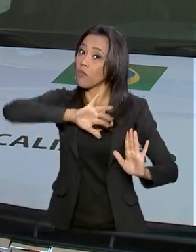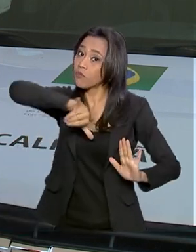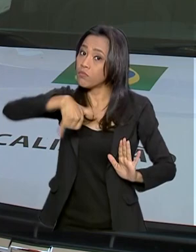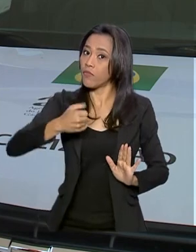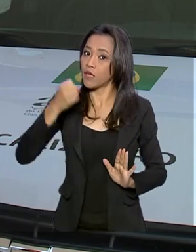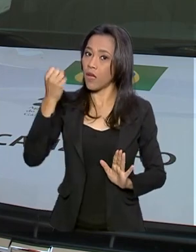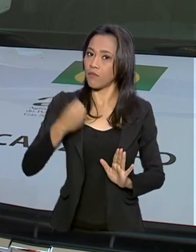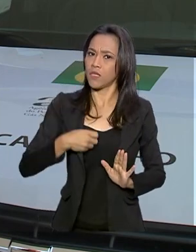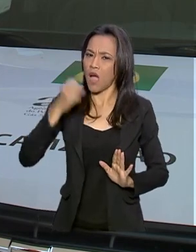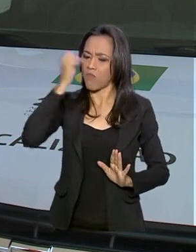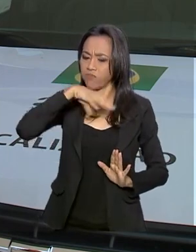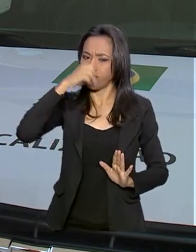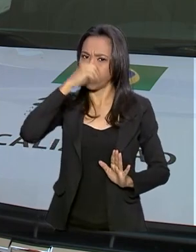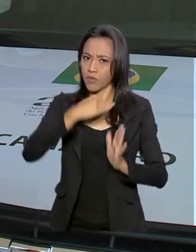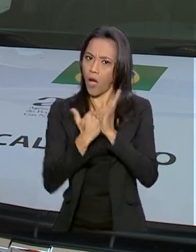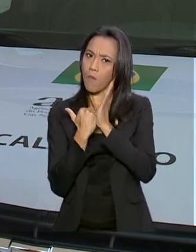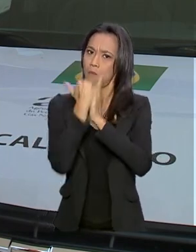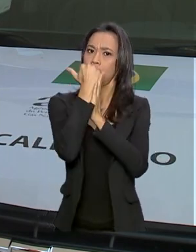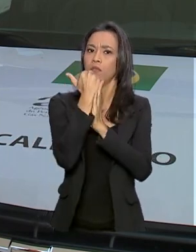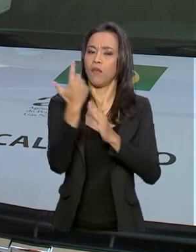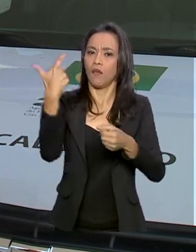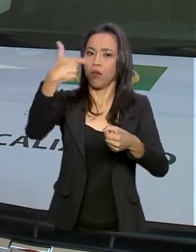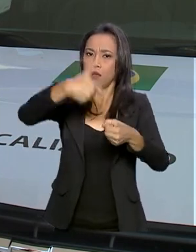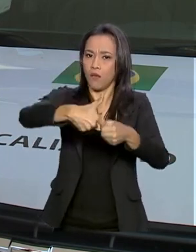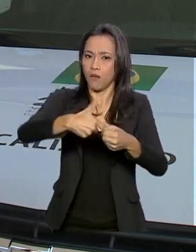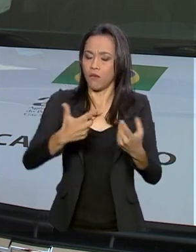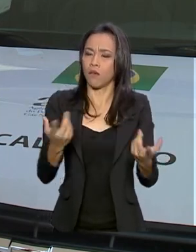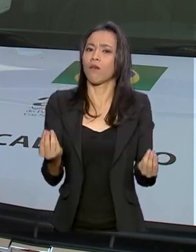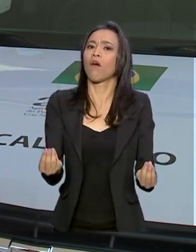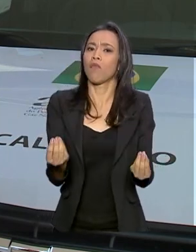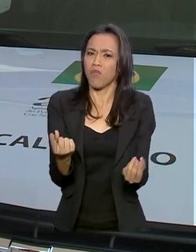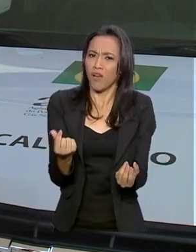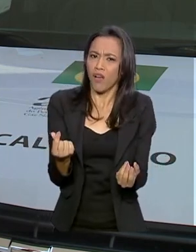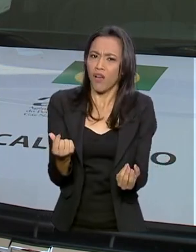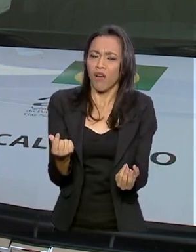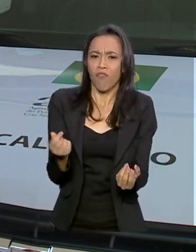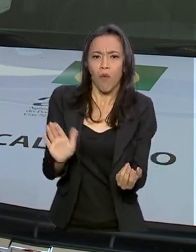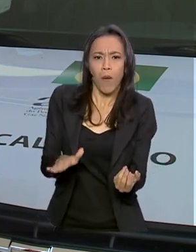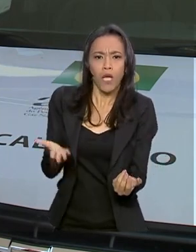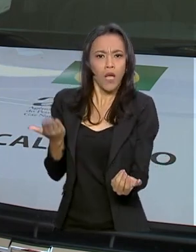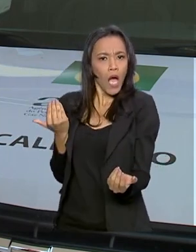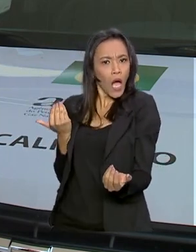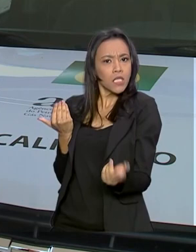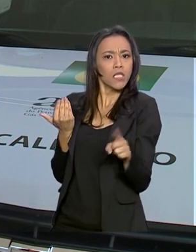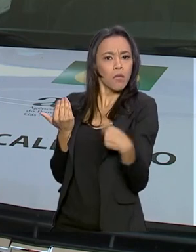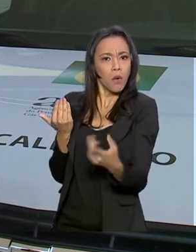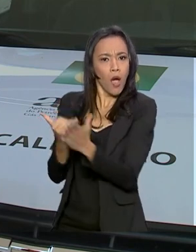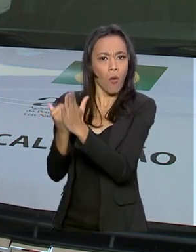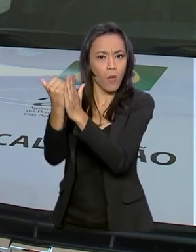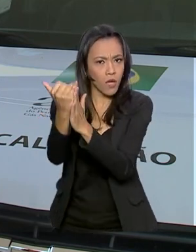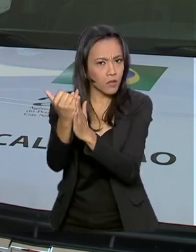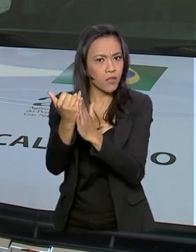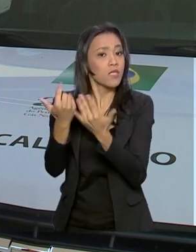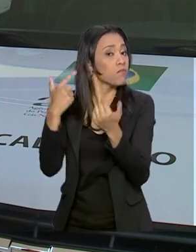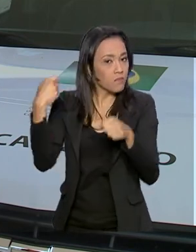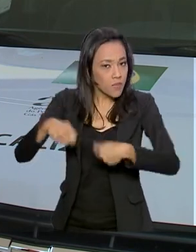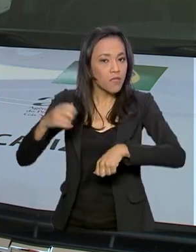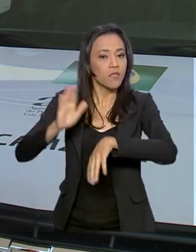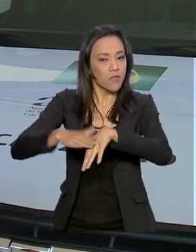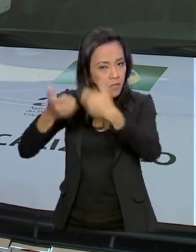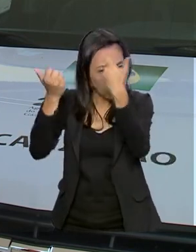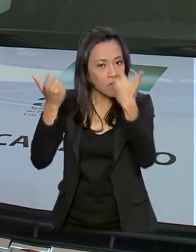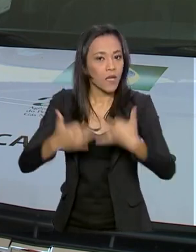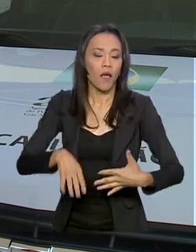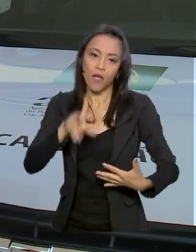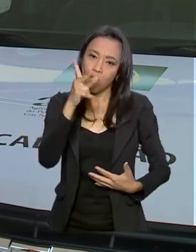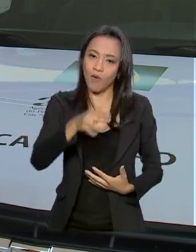e aumentar de forma abusiva o estoque comprado a preço antigo, sem justificativa, como tem acontecido aqui